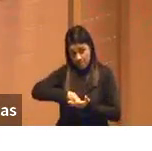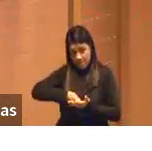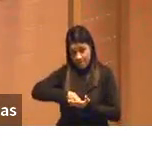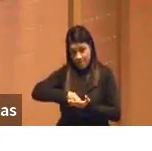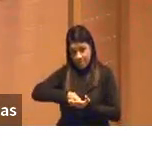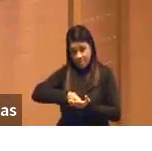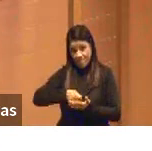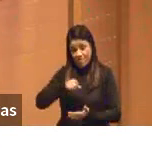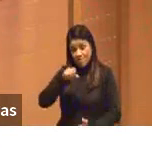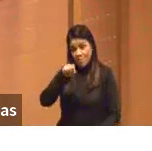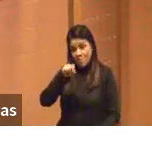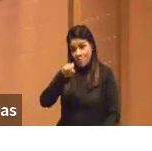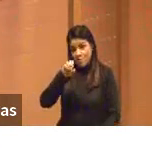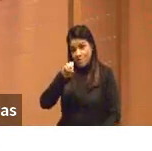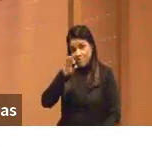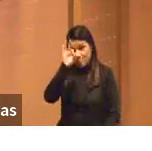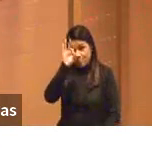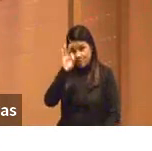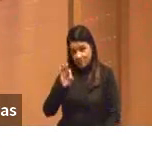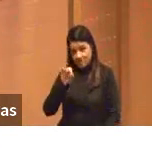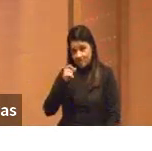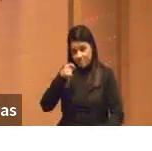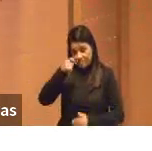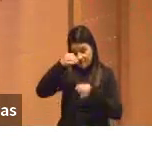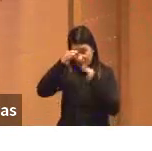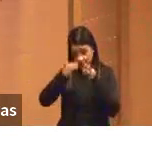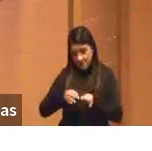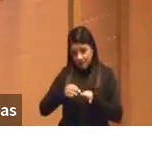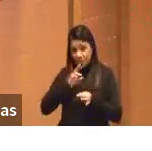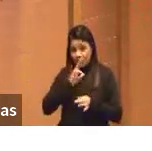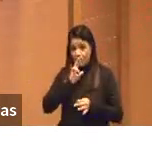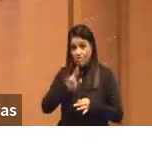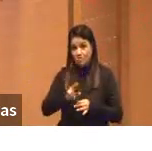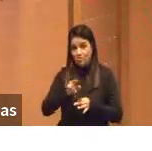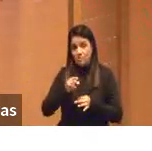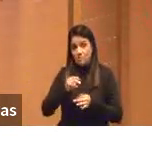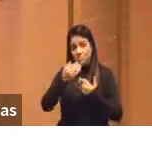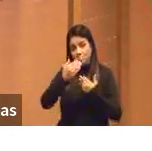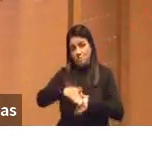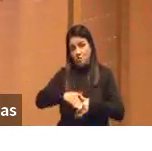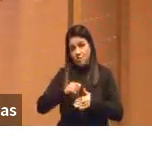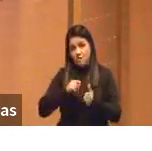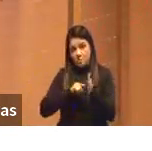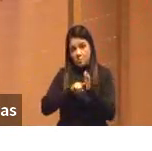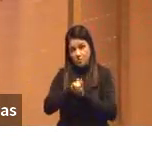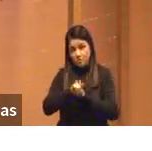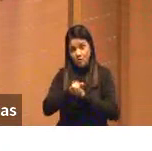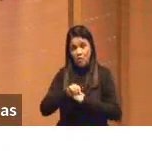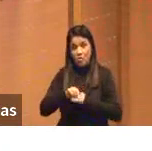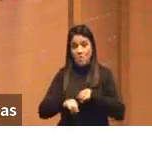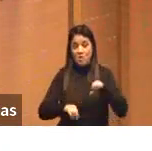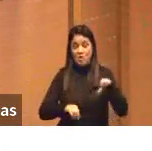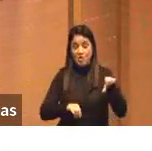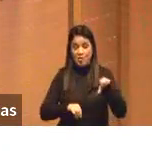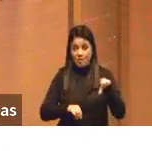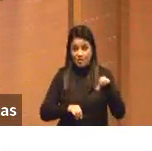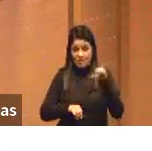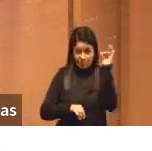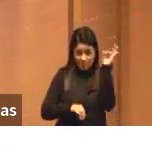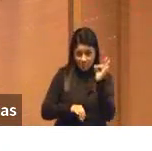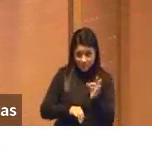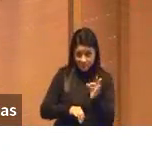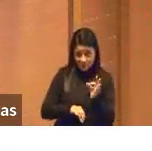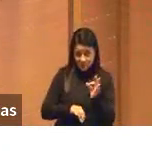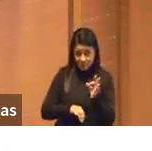acertou 80% das questões. Significa que ele foi melhor do que 99,9%